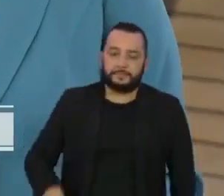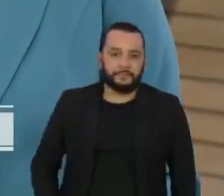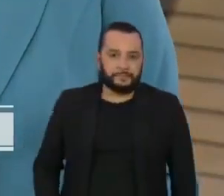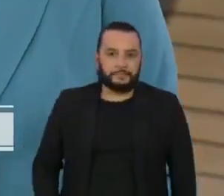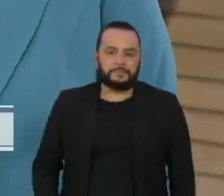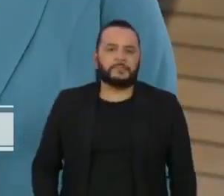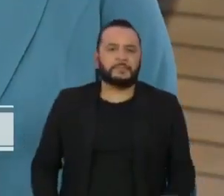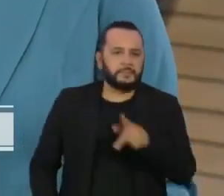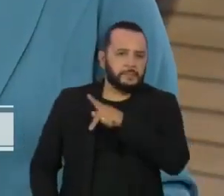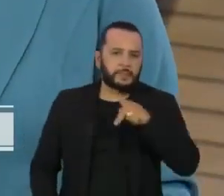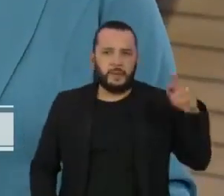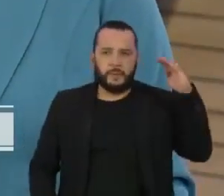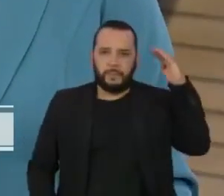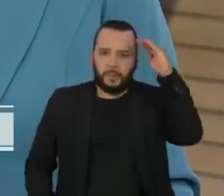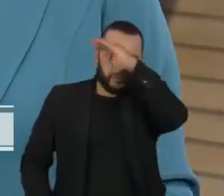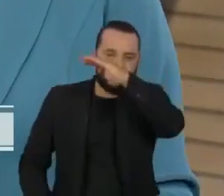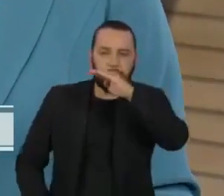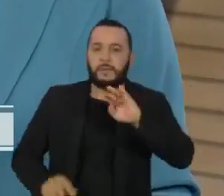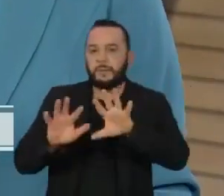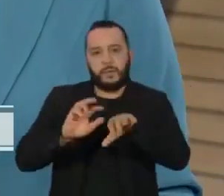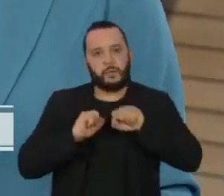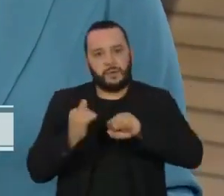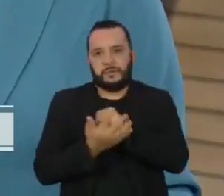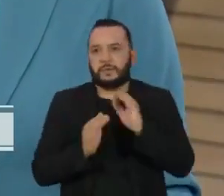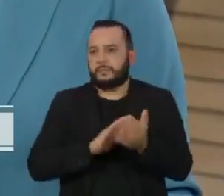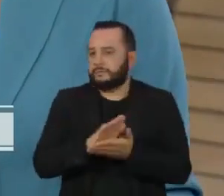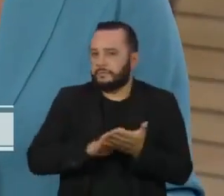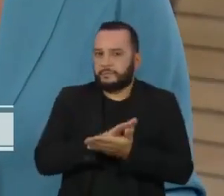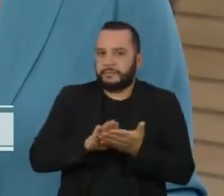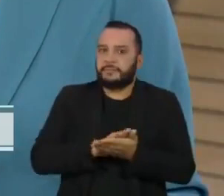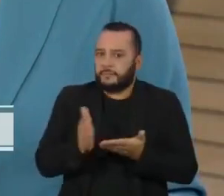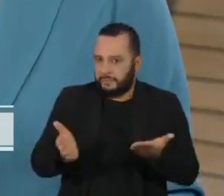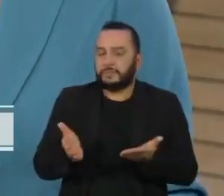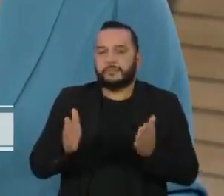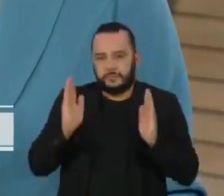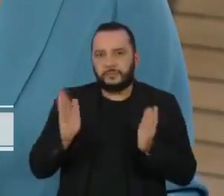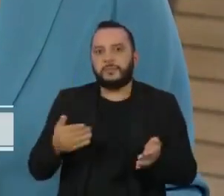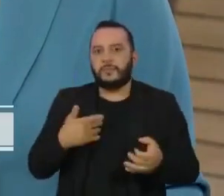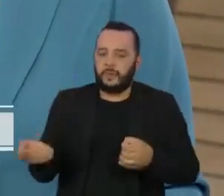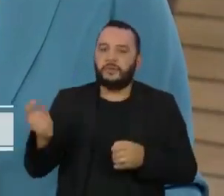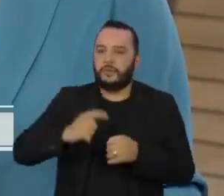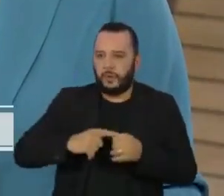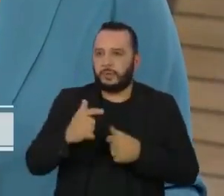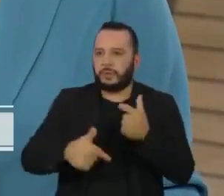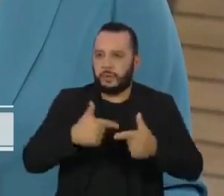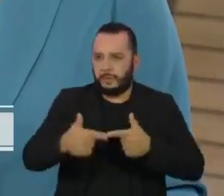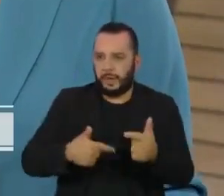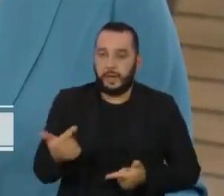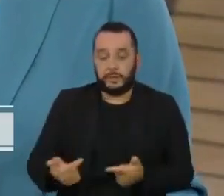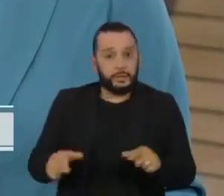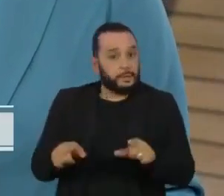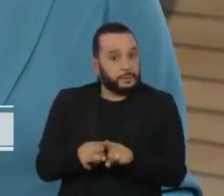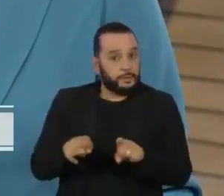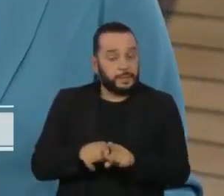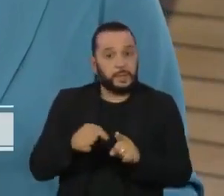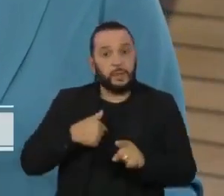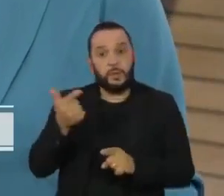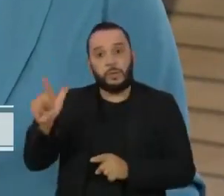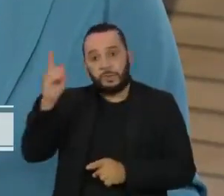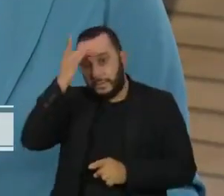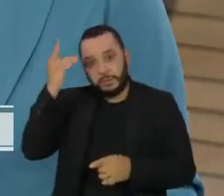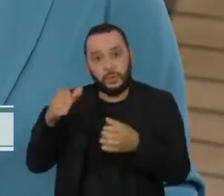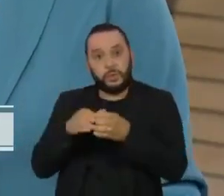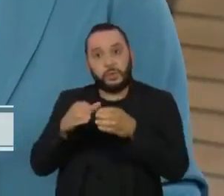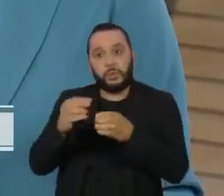Presidente Jair Bolsonaro testa negativo para a Covid-19 e retoma a agenda. E mais um integrante da comitiva que